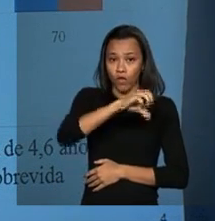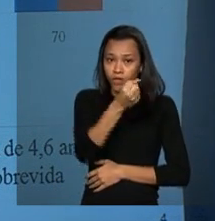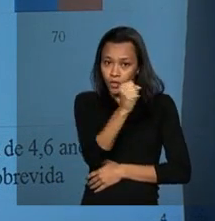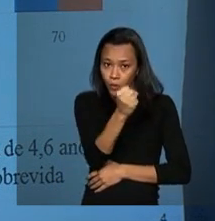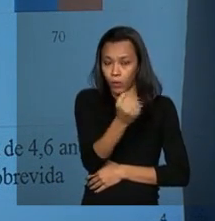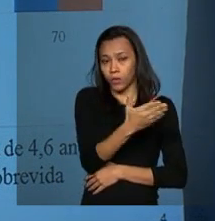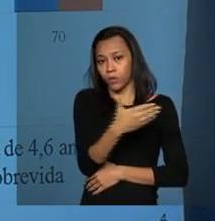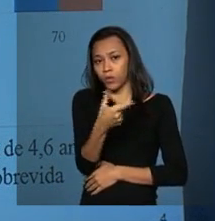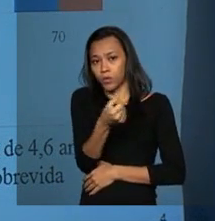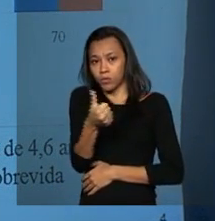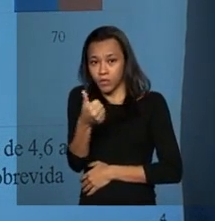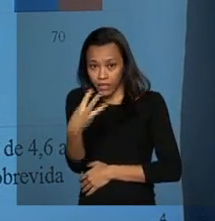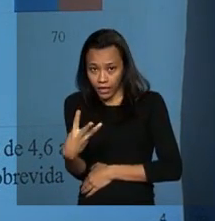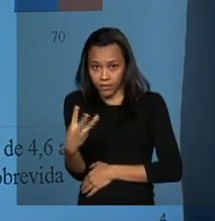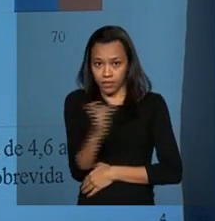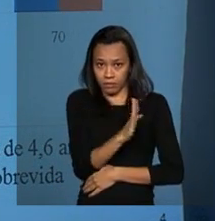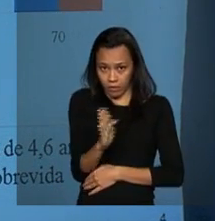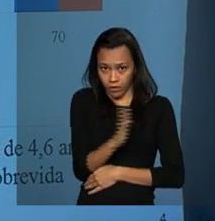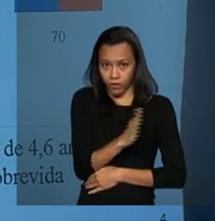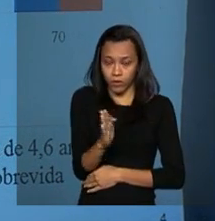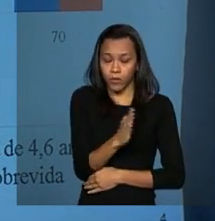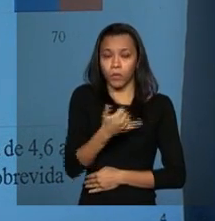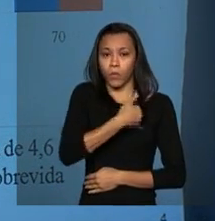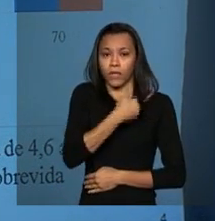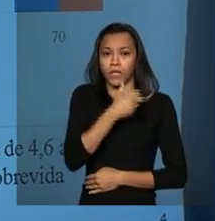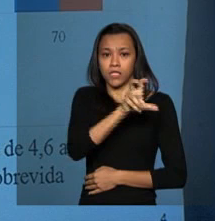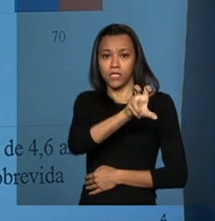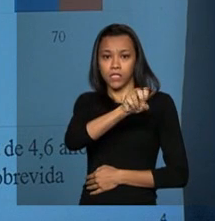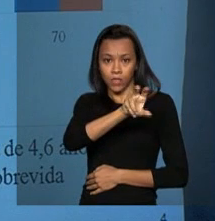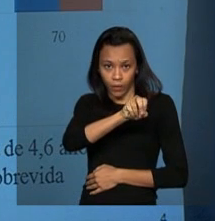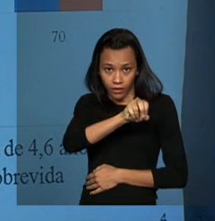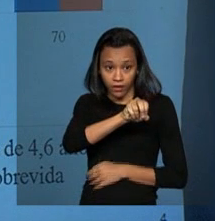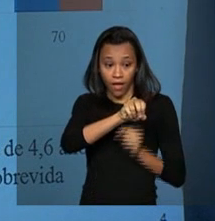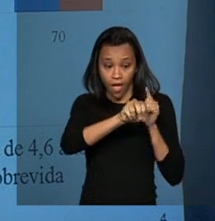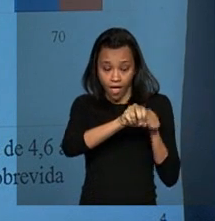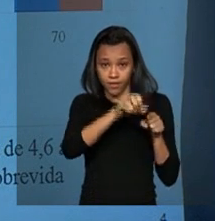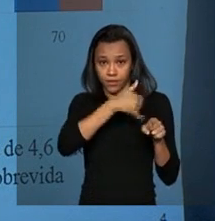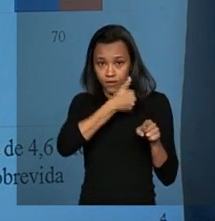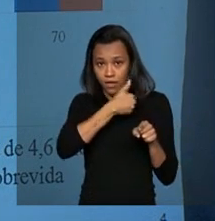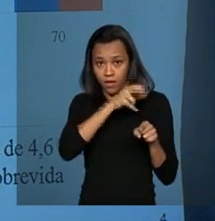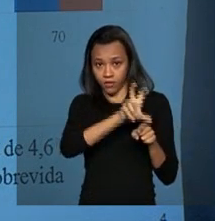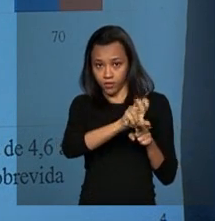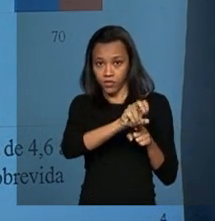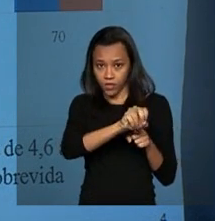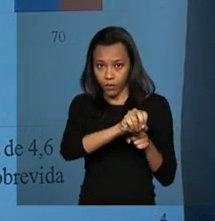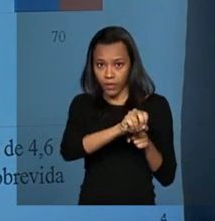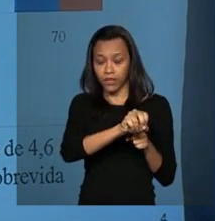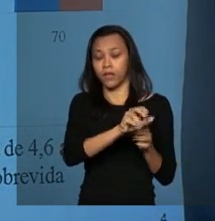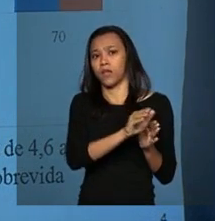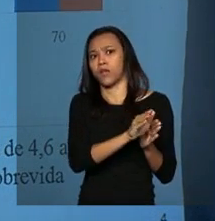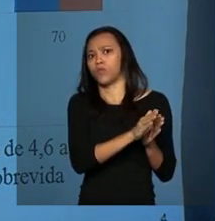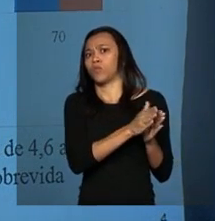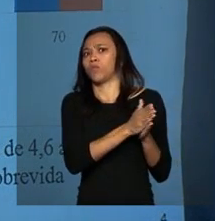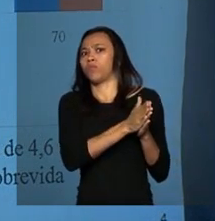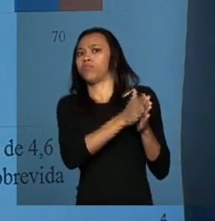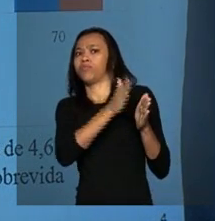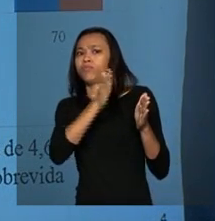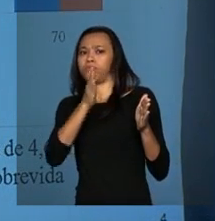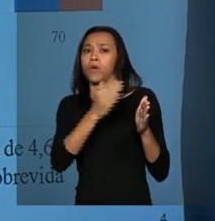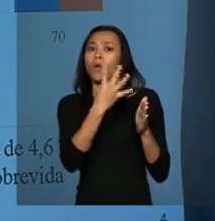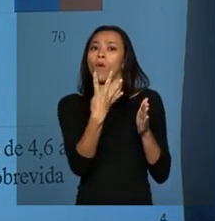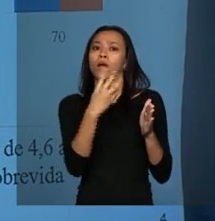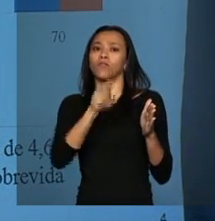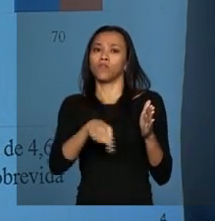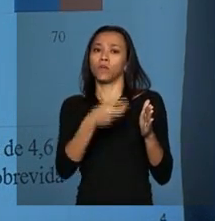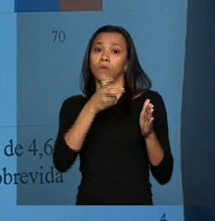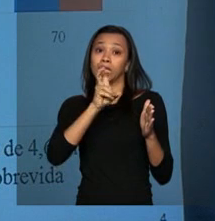2013, aos 50 anos, essa idade, essa expectativa de sobrevida, cresceu 4,6